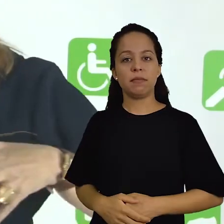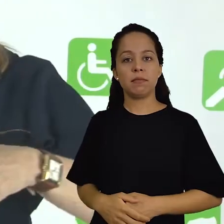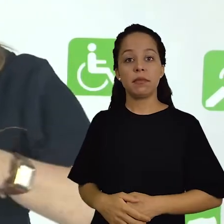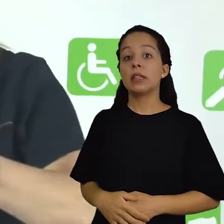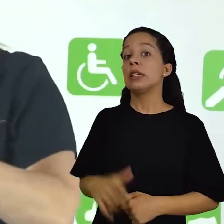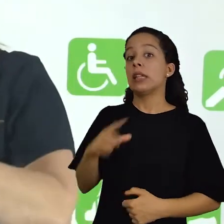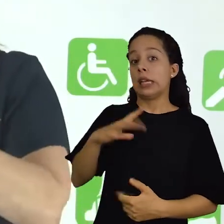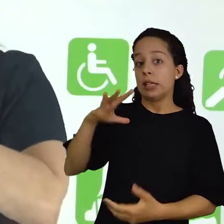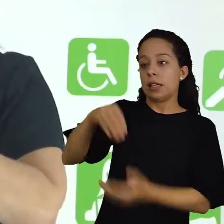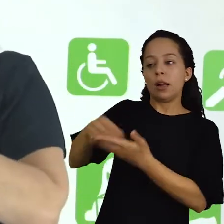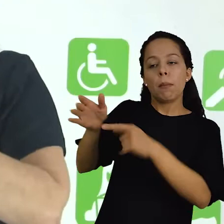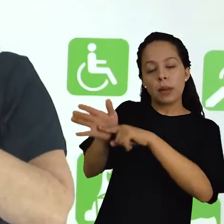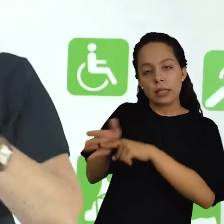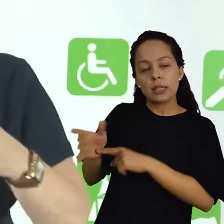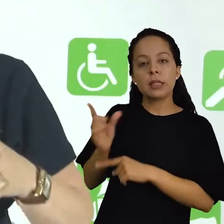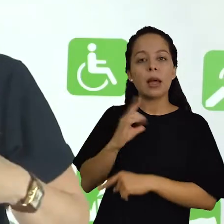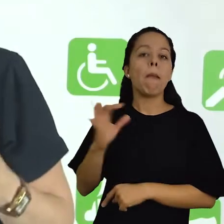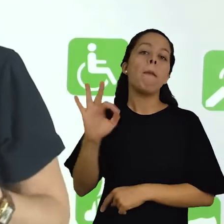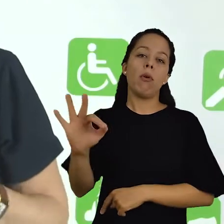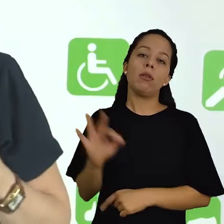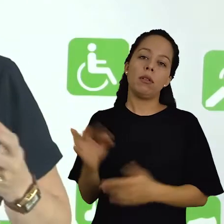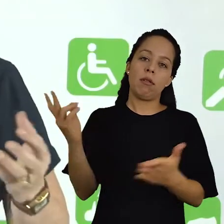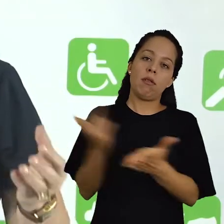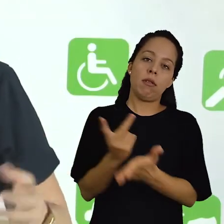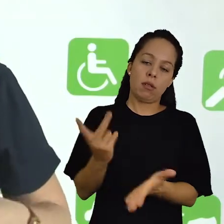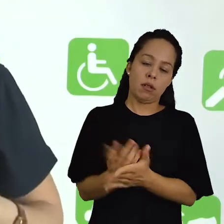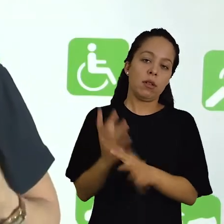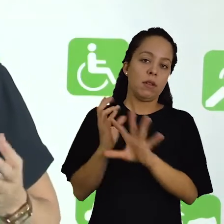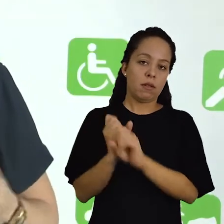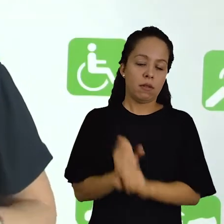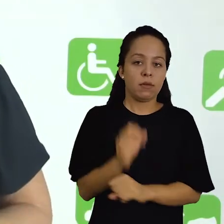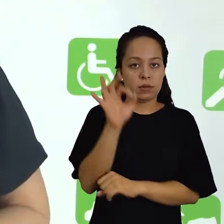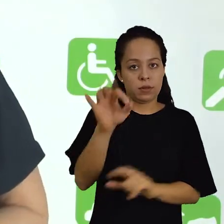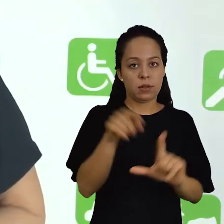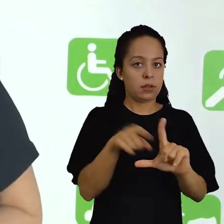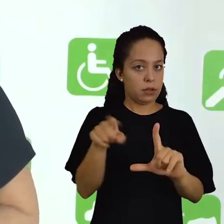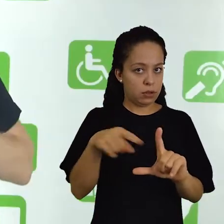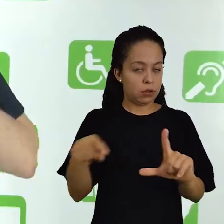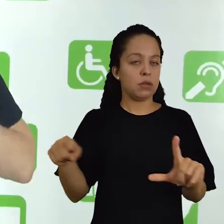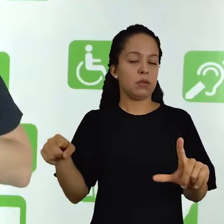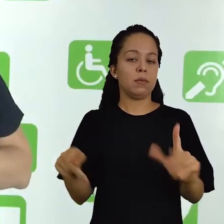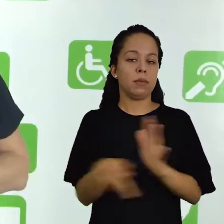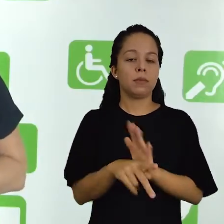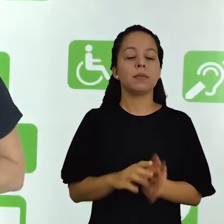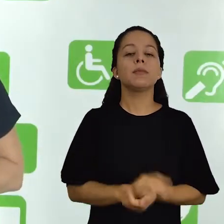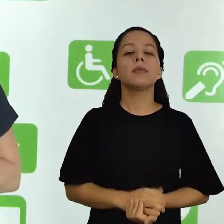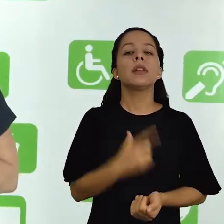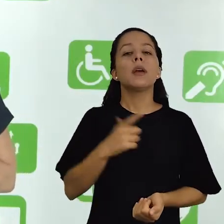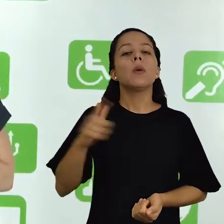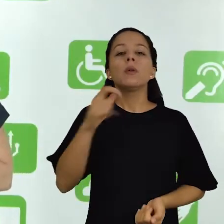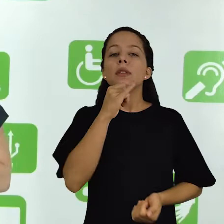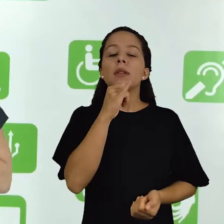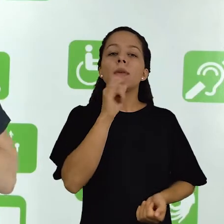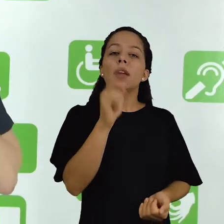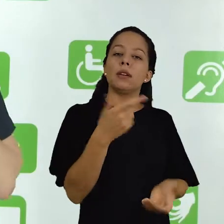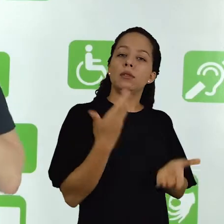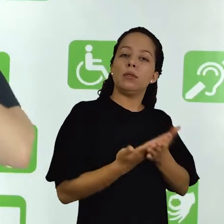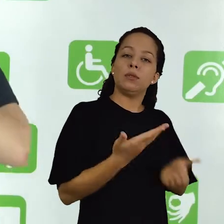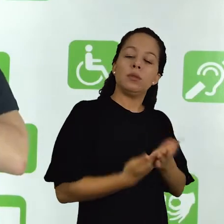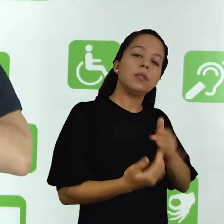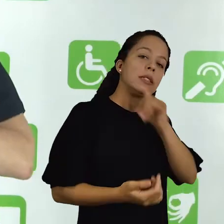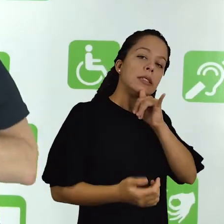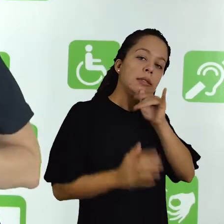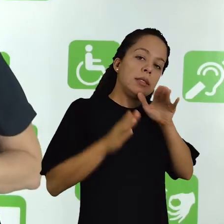também a margem de erro que é obtida mediante cálculos estatísticos. Outro tipo de pesquisa é o